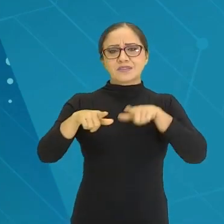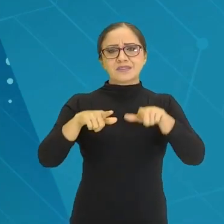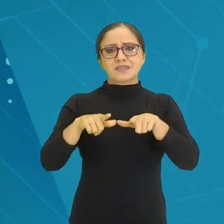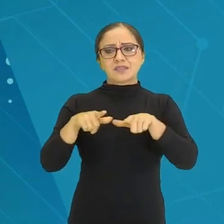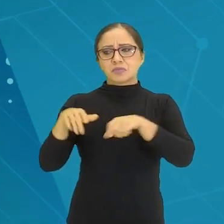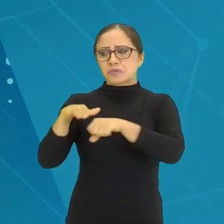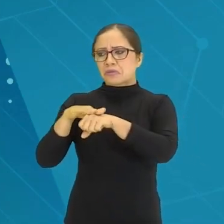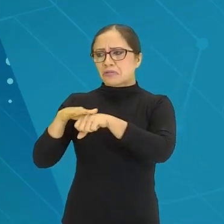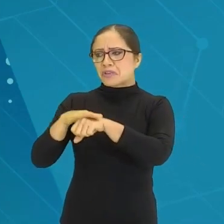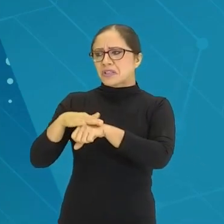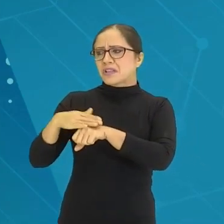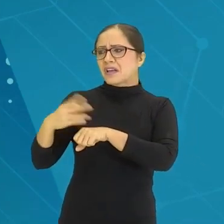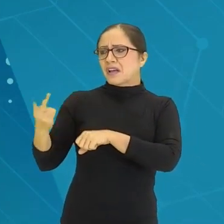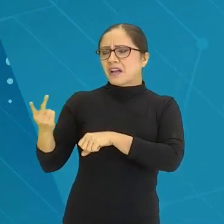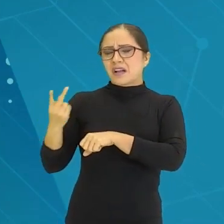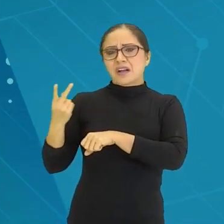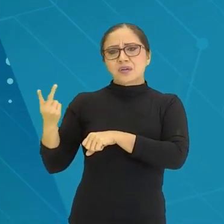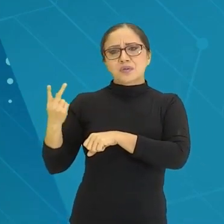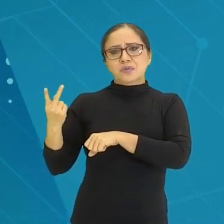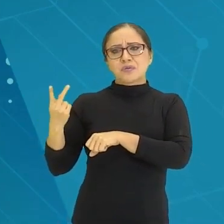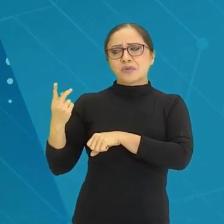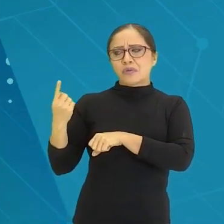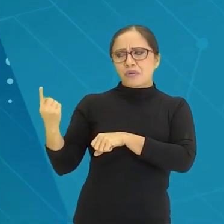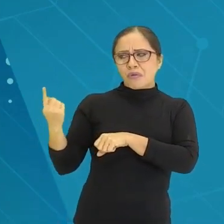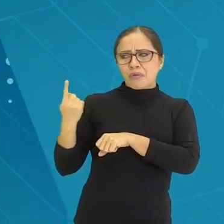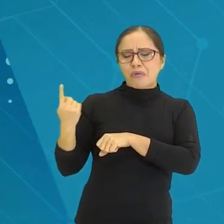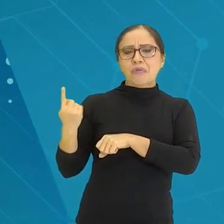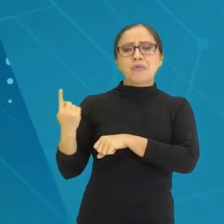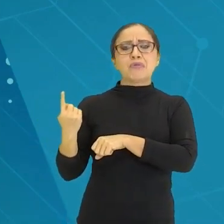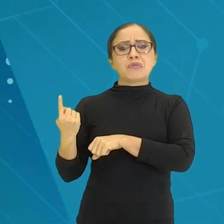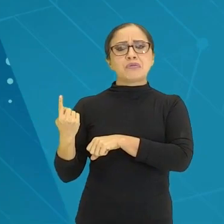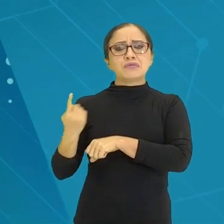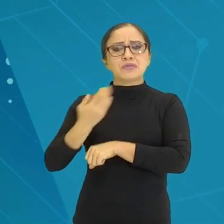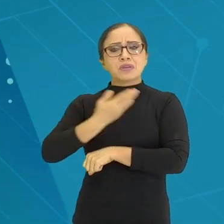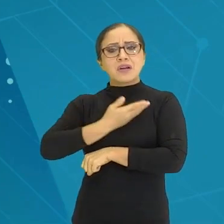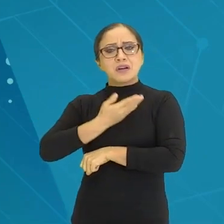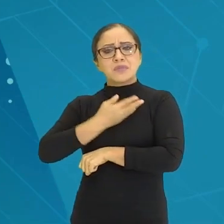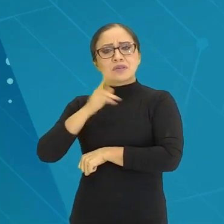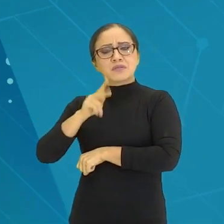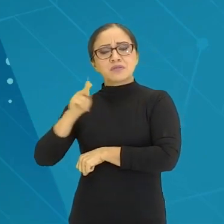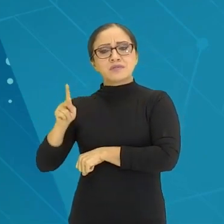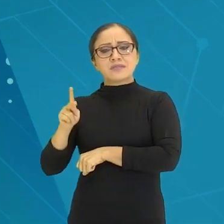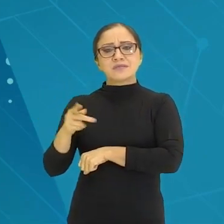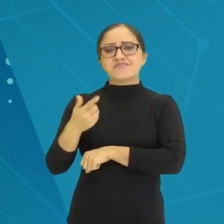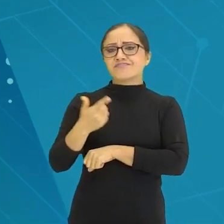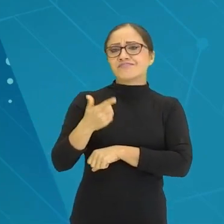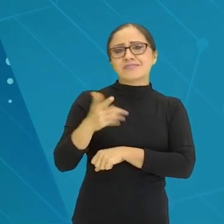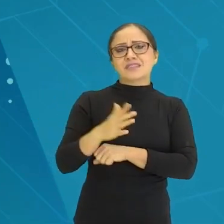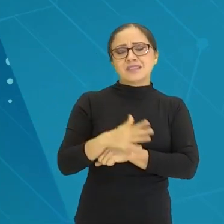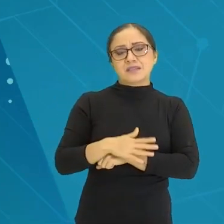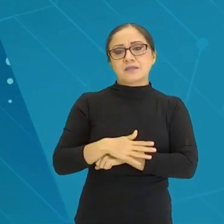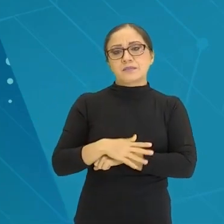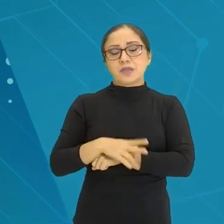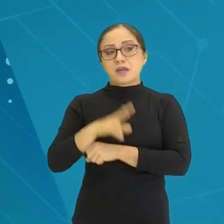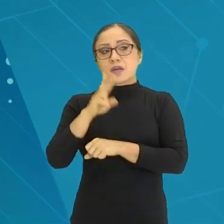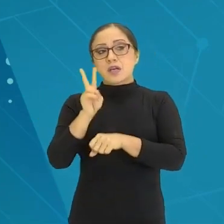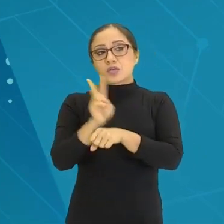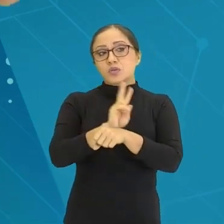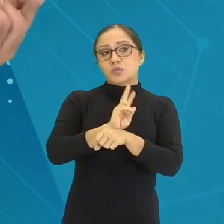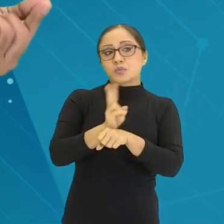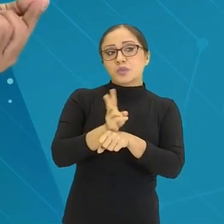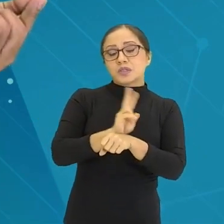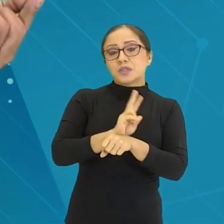assim, eu vou falar no sentido de supervisão, mas não na supervisão escolar, mas no sentido de